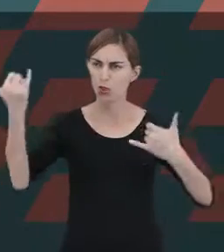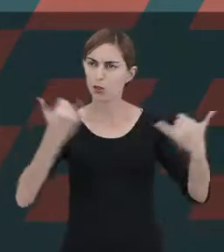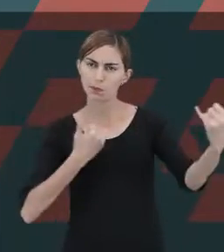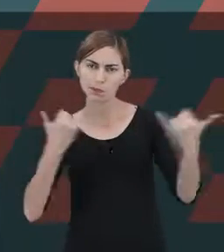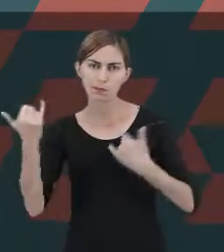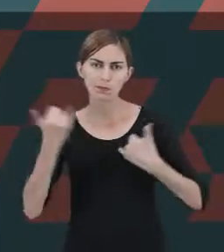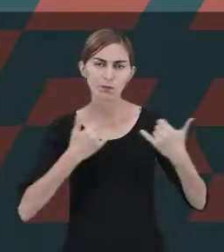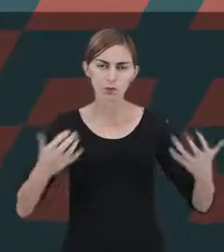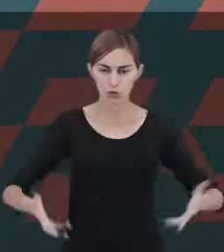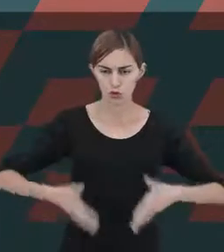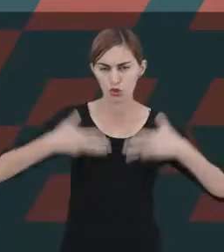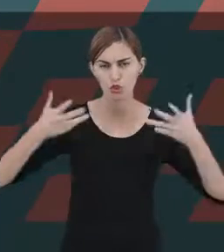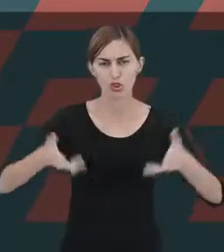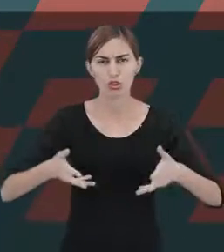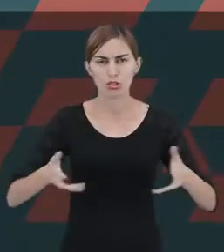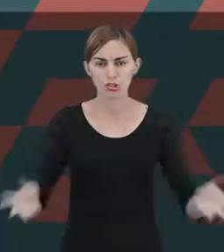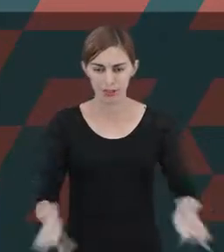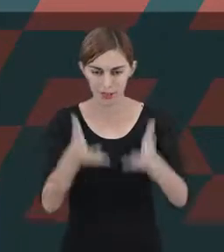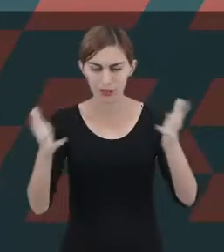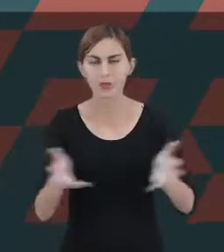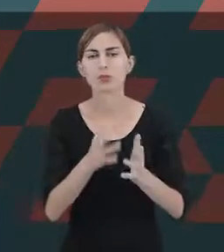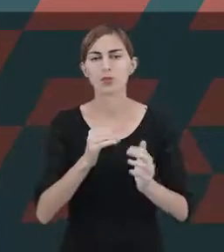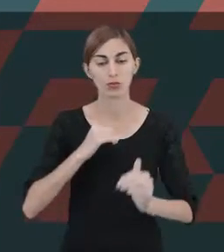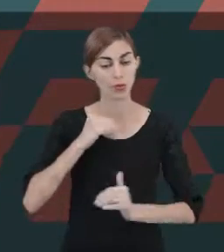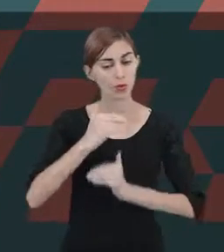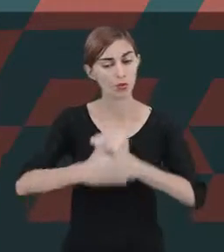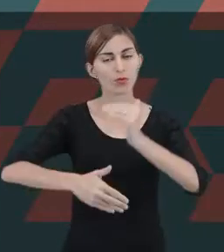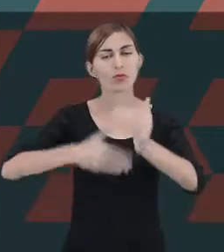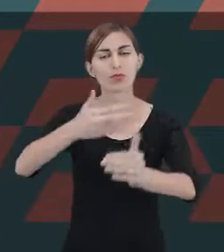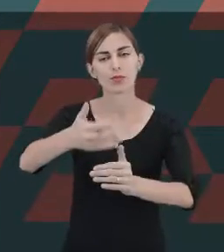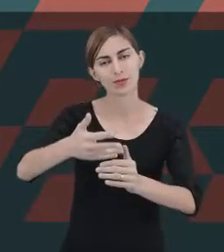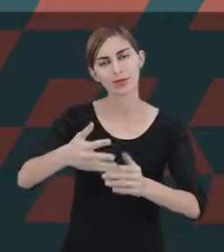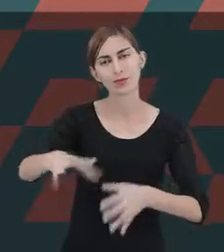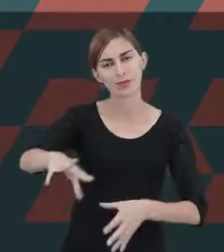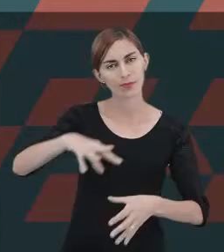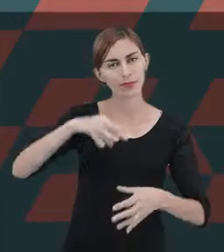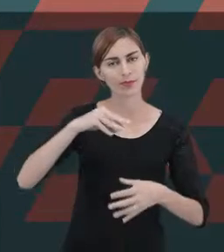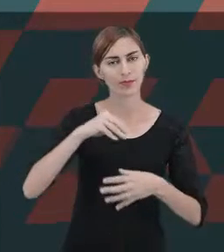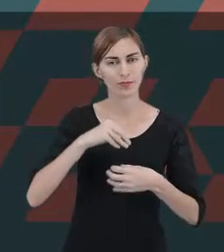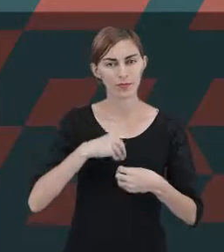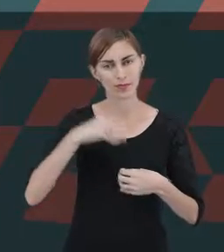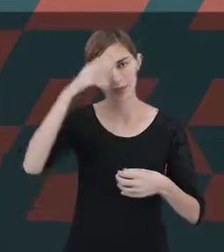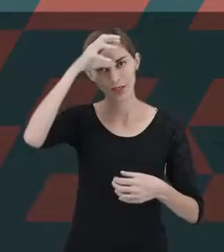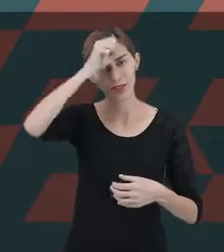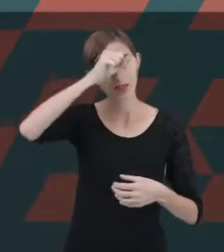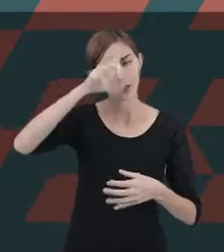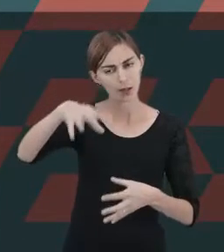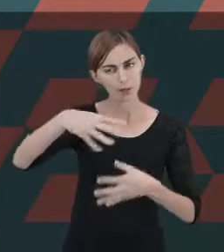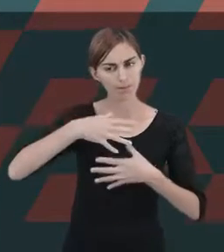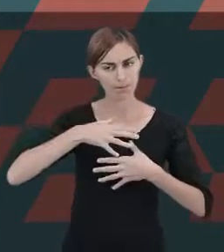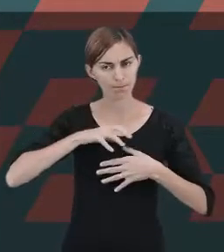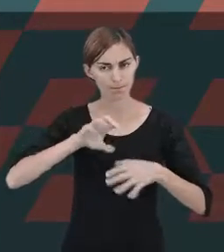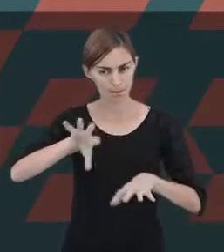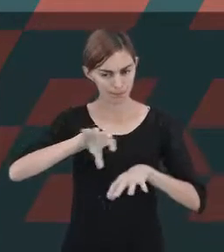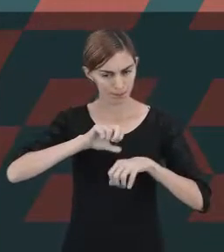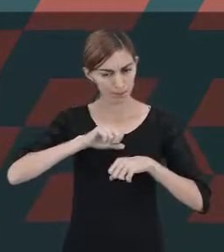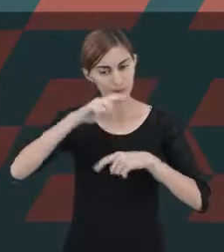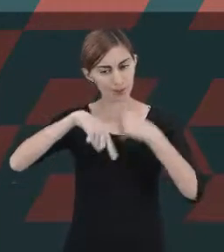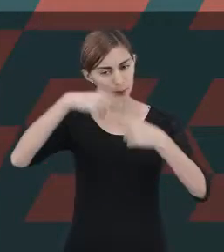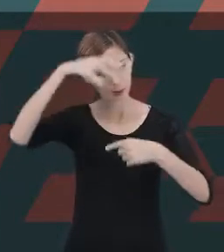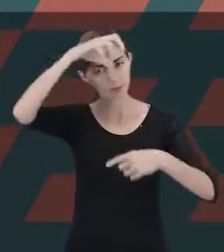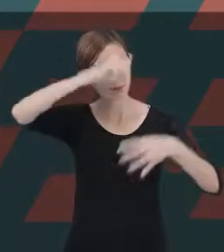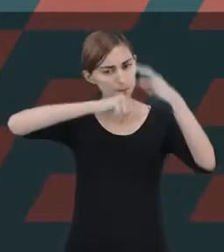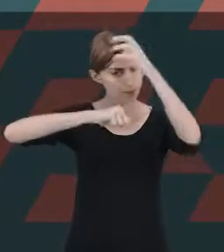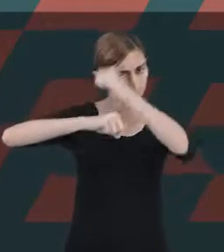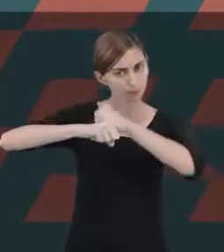estímulos e, consequentemente, traz para a sua aprendizagem. Lembrando que, ao trazer para